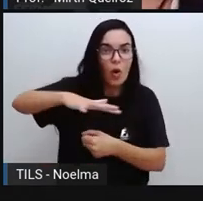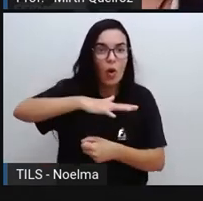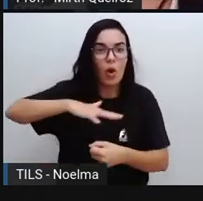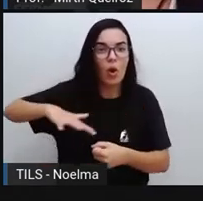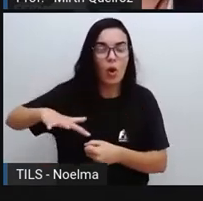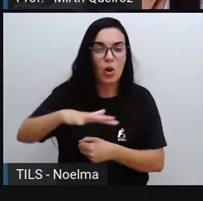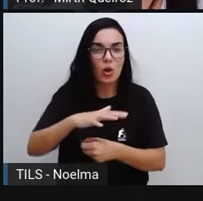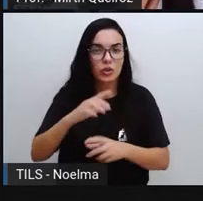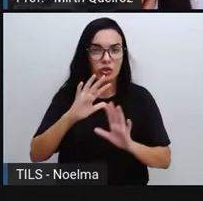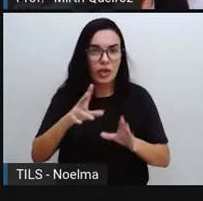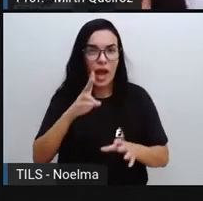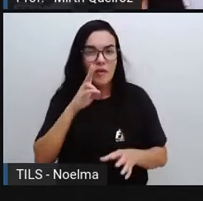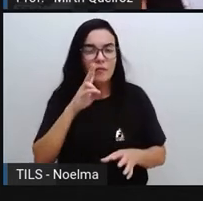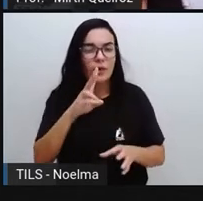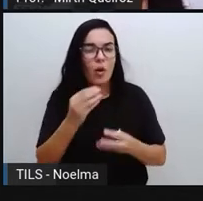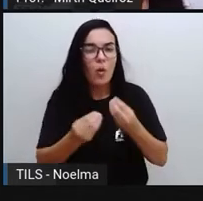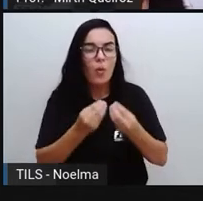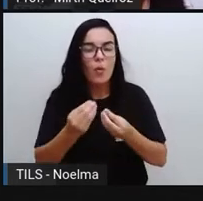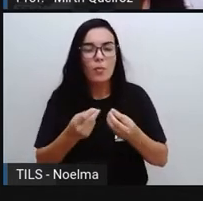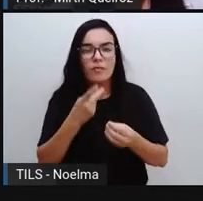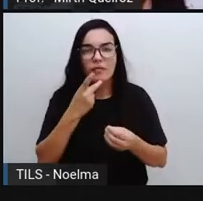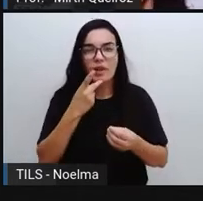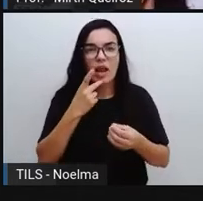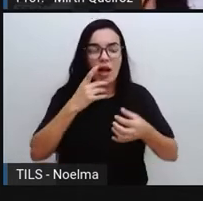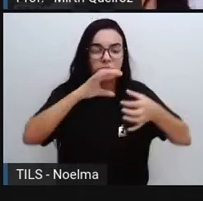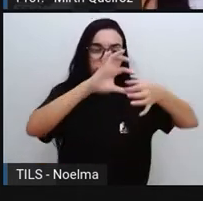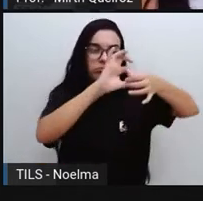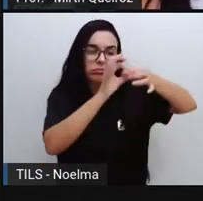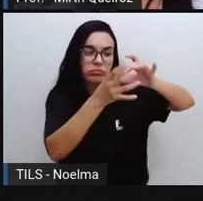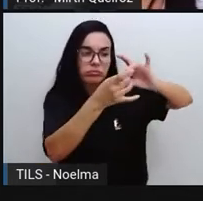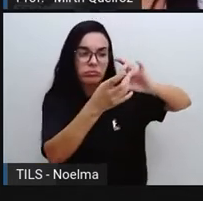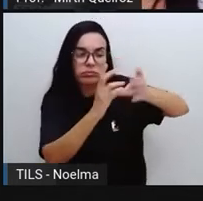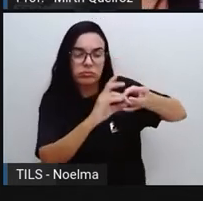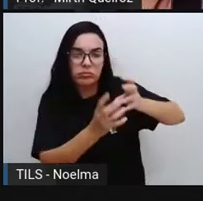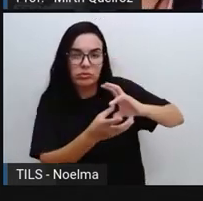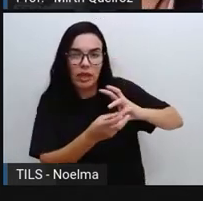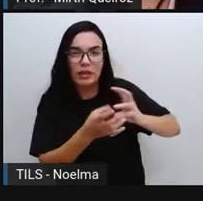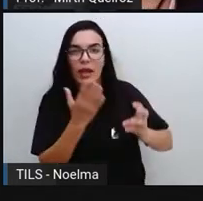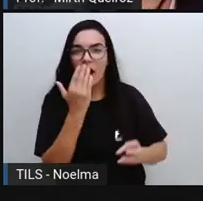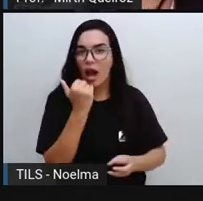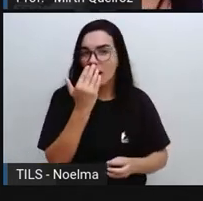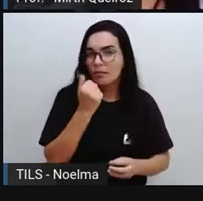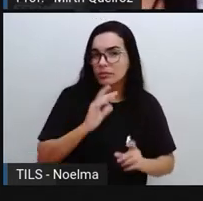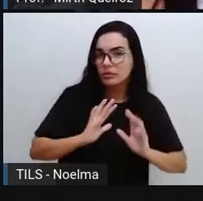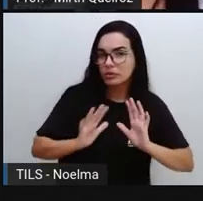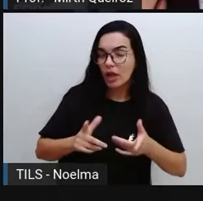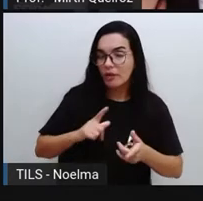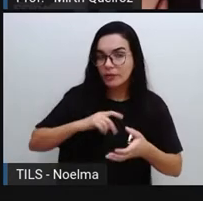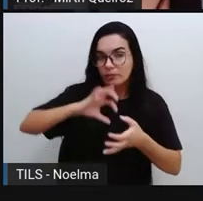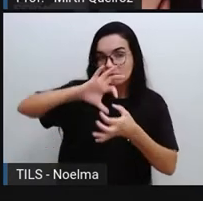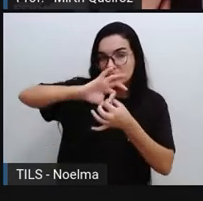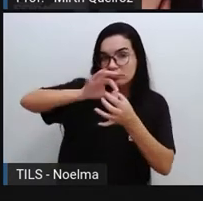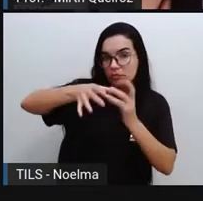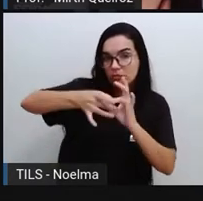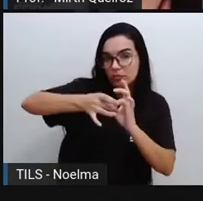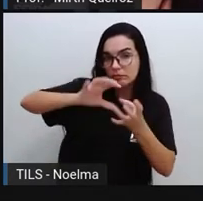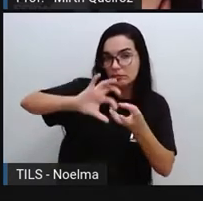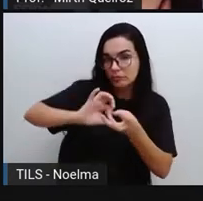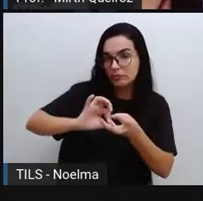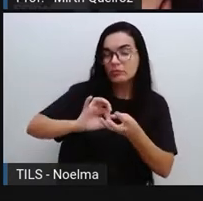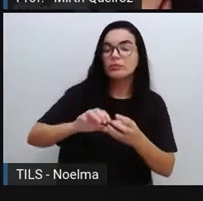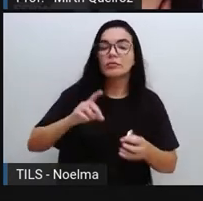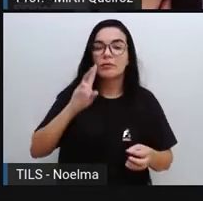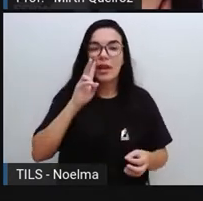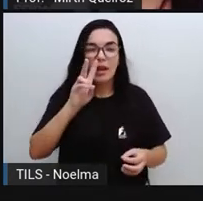foi falar sobre a cadeia alimentar, em ciência da natureza, né? Que todos os animais... Lembra lá daquele trechinho do